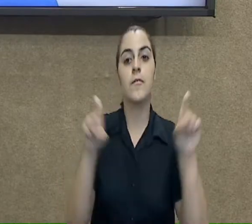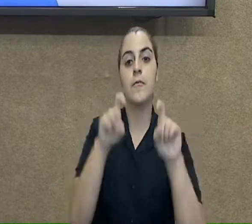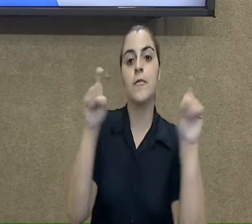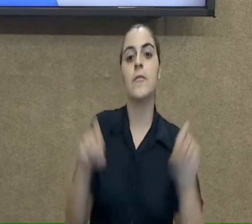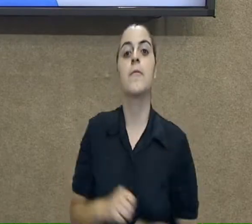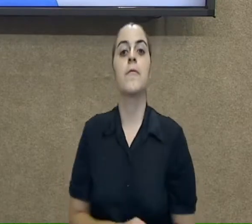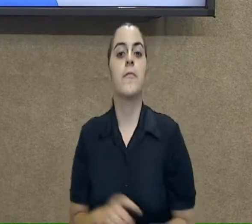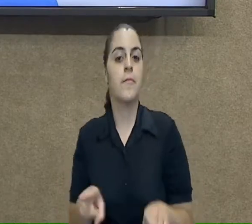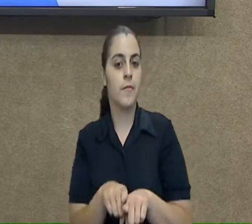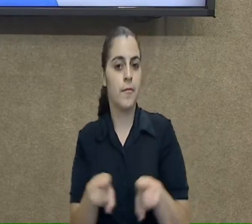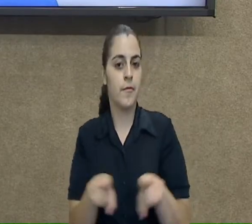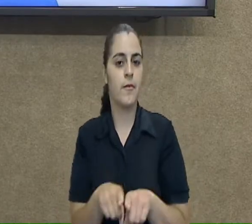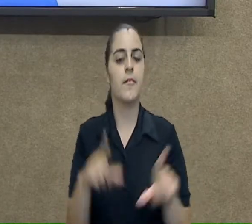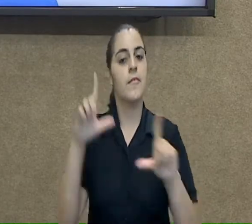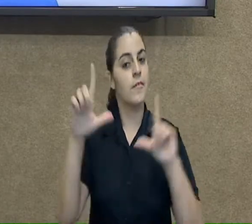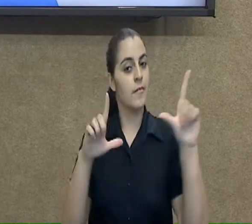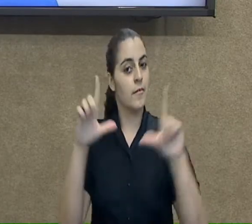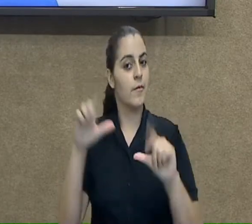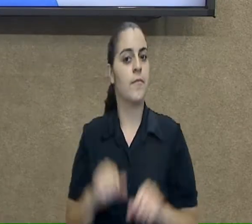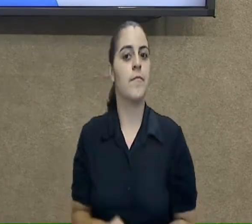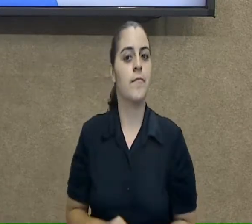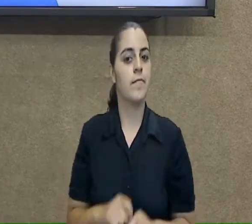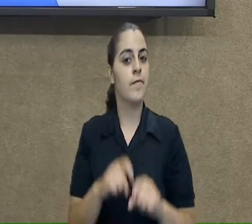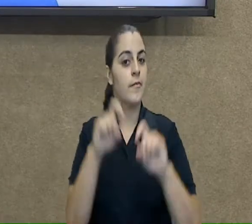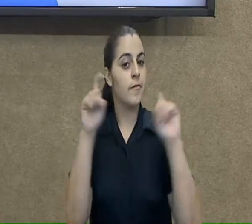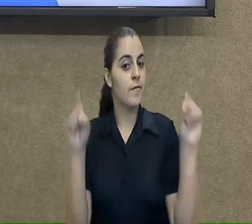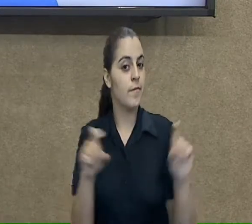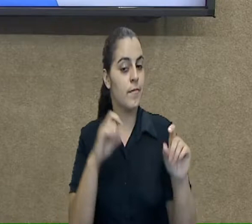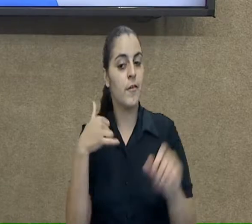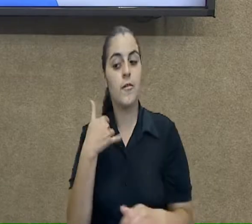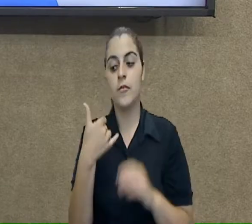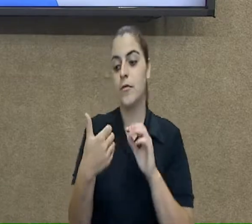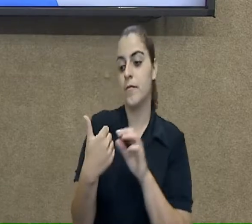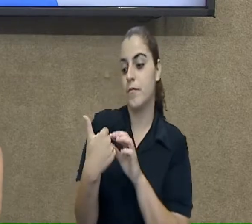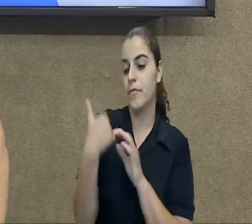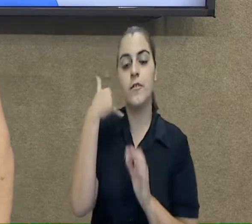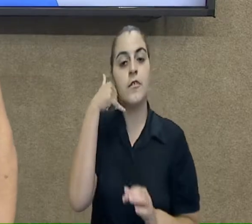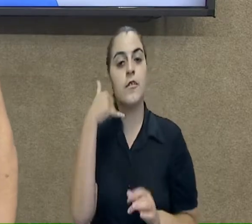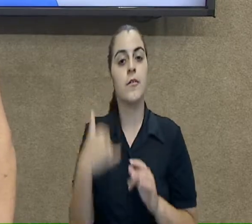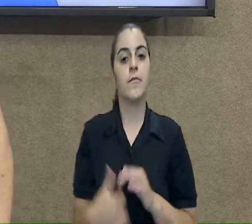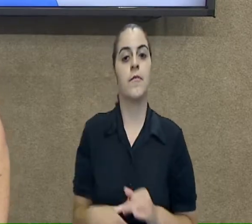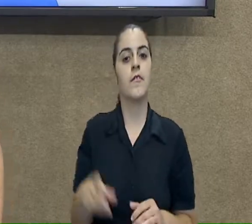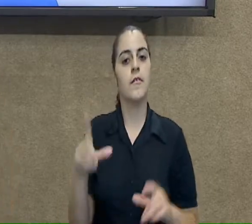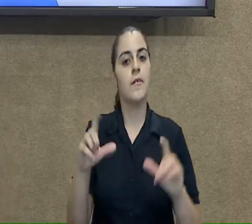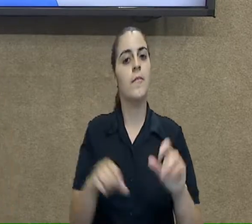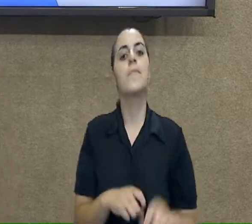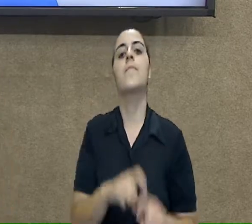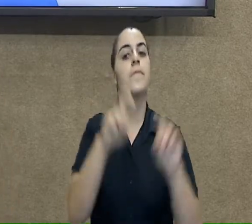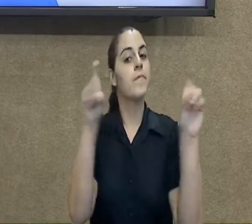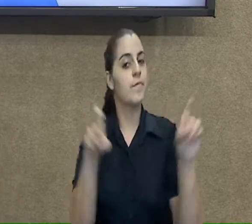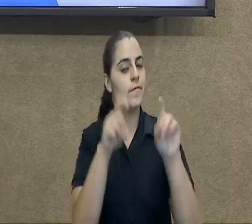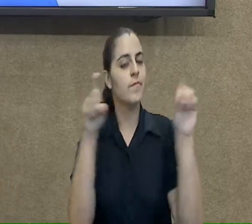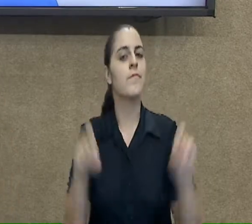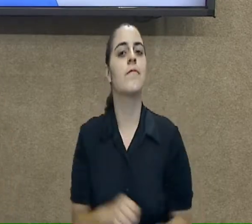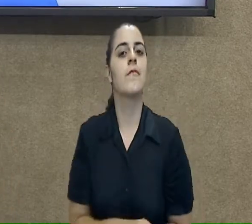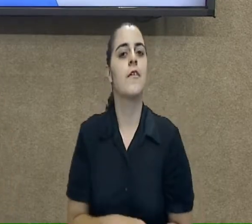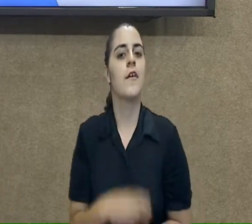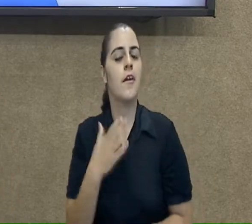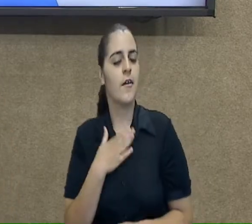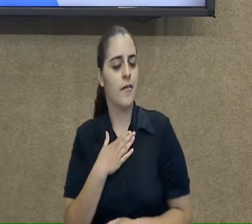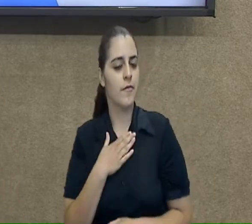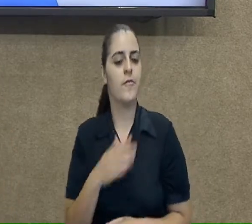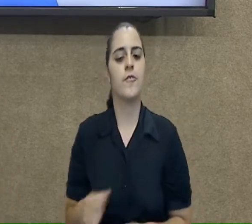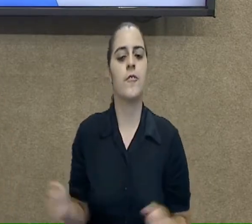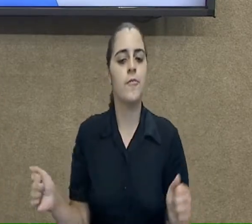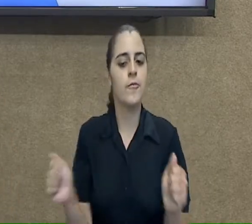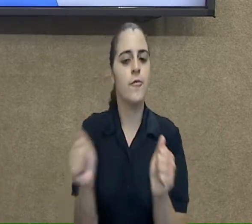através da TV, através do seu celular, através da tela do seu computador. Eu